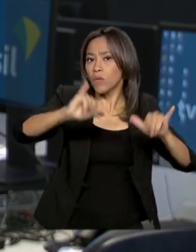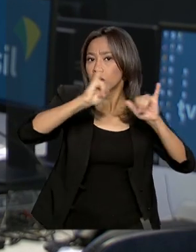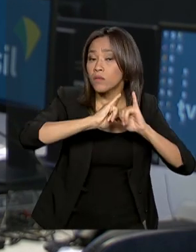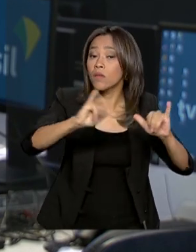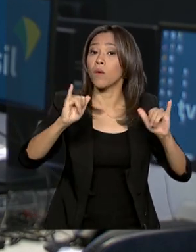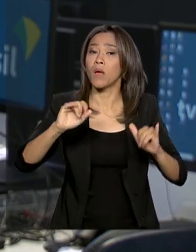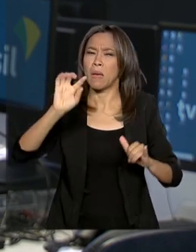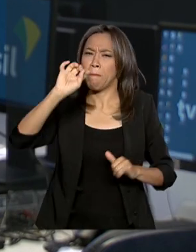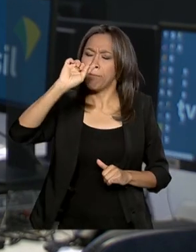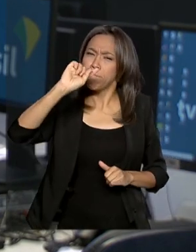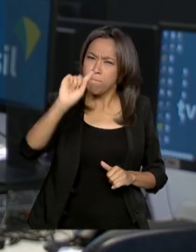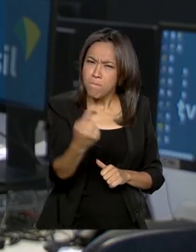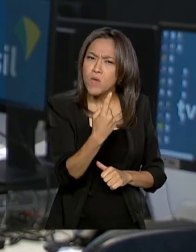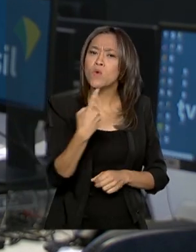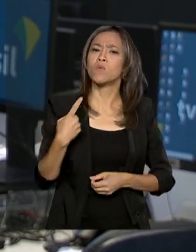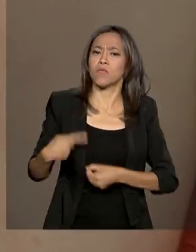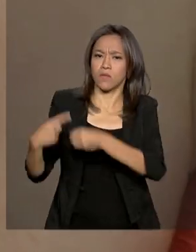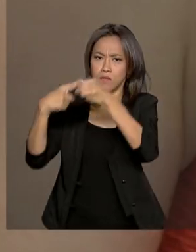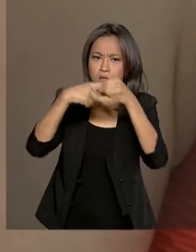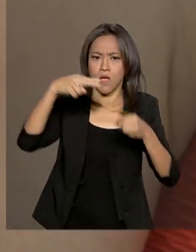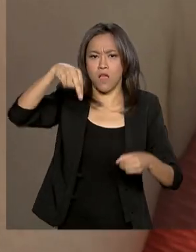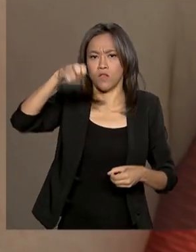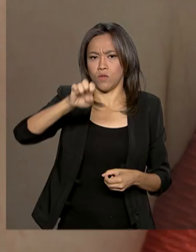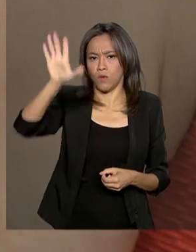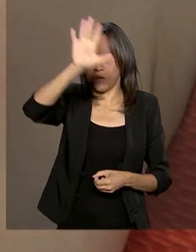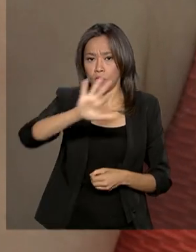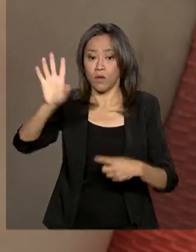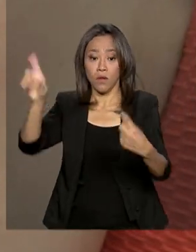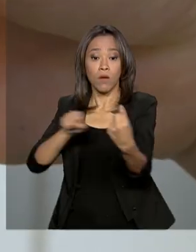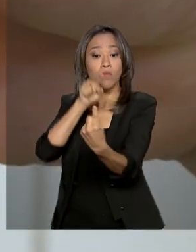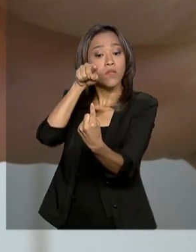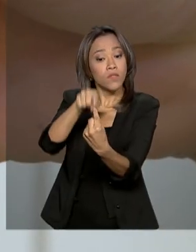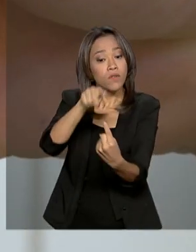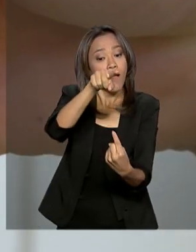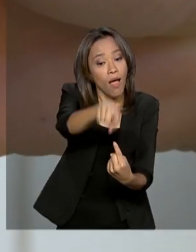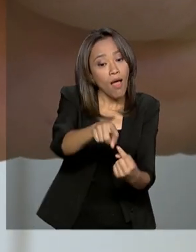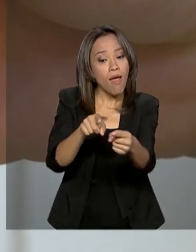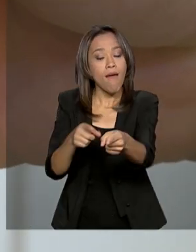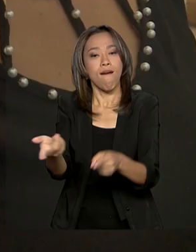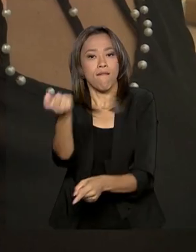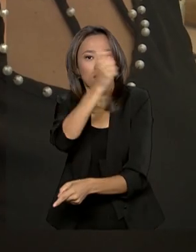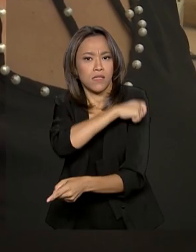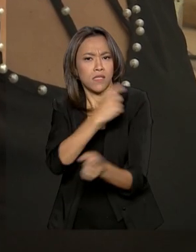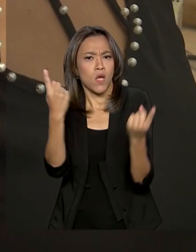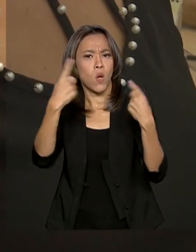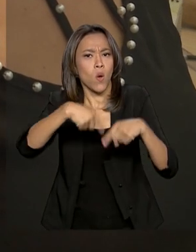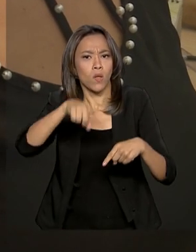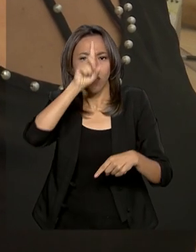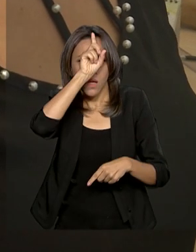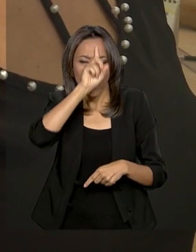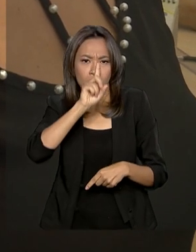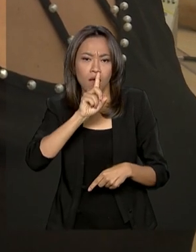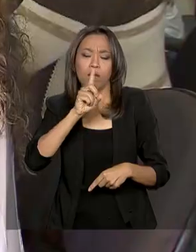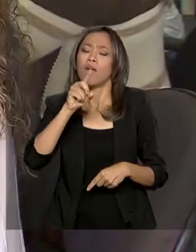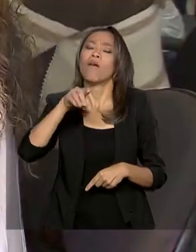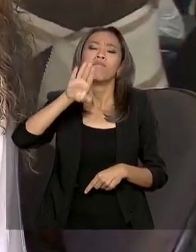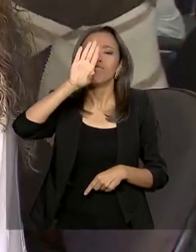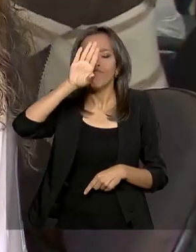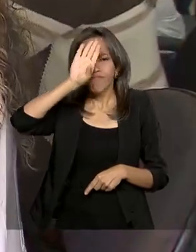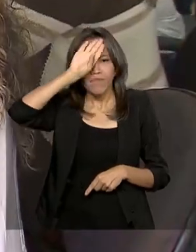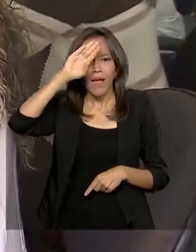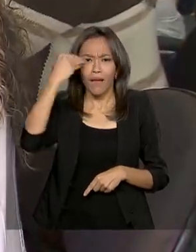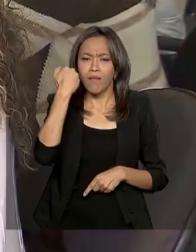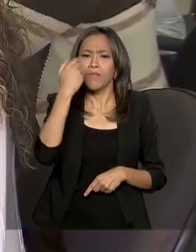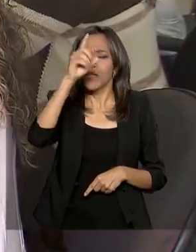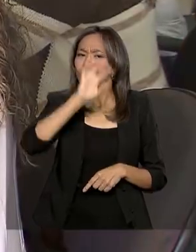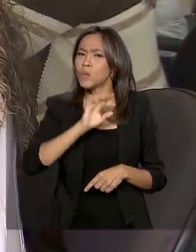cerca de mil cidades nordestinas. A meta é colocar a vacina contra a febre amarela no calendário de todo o país. O